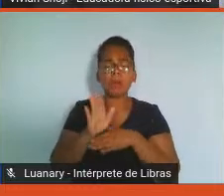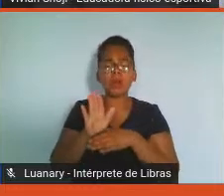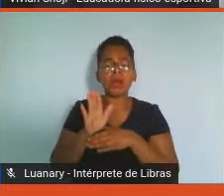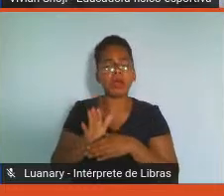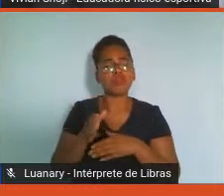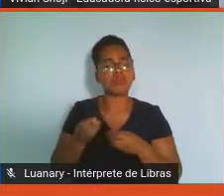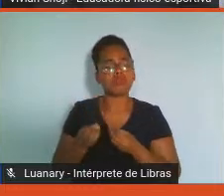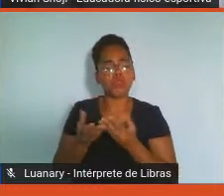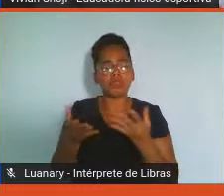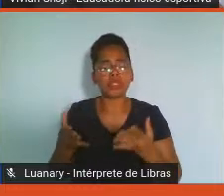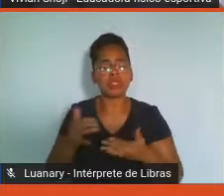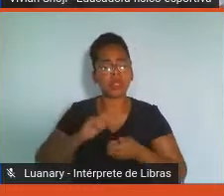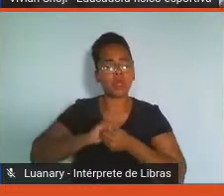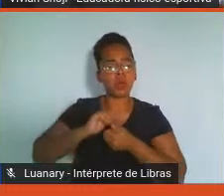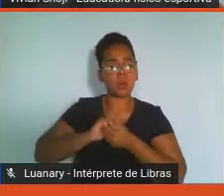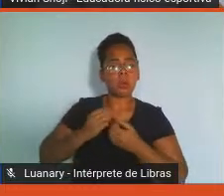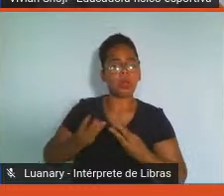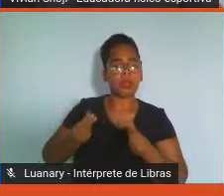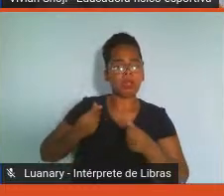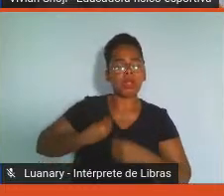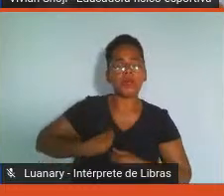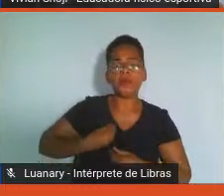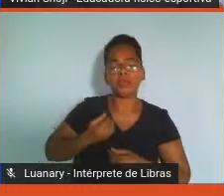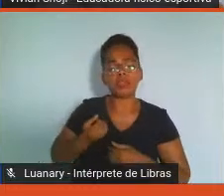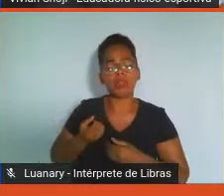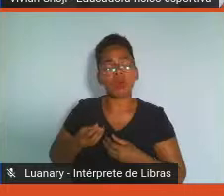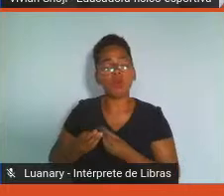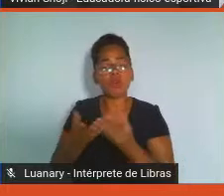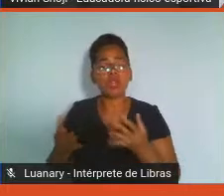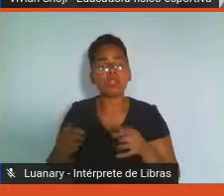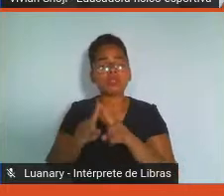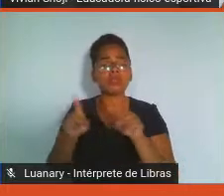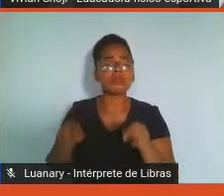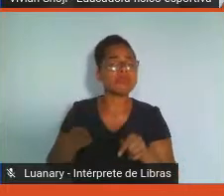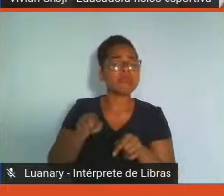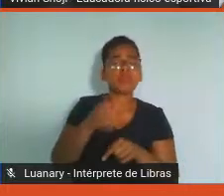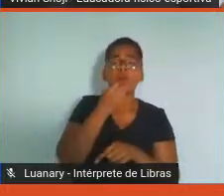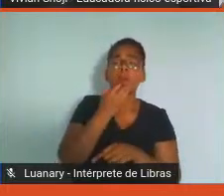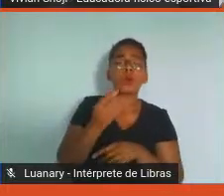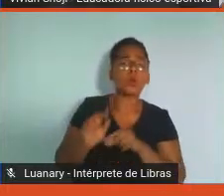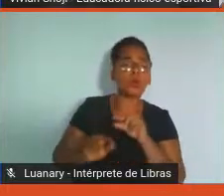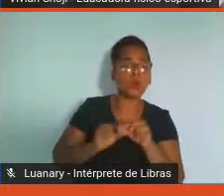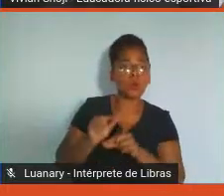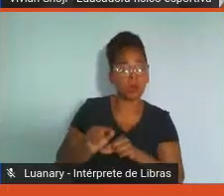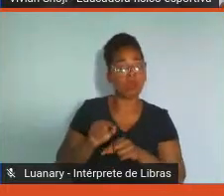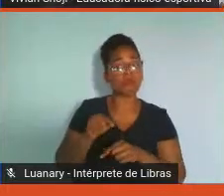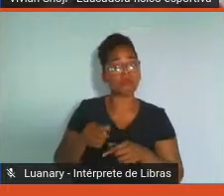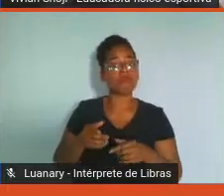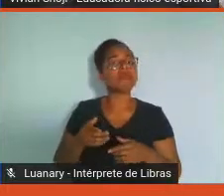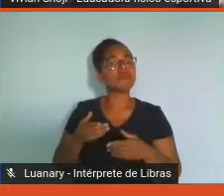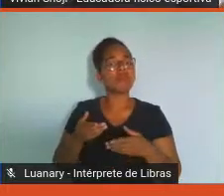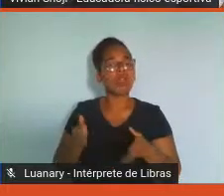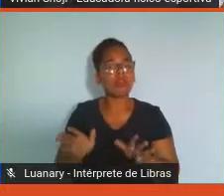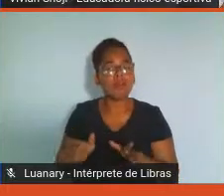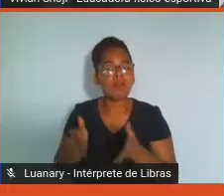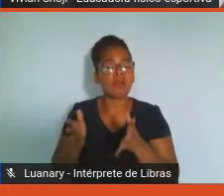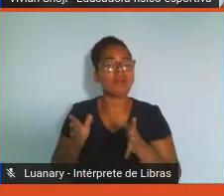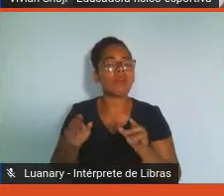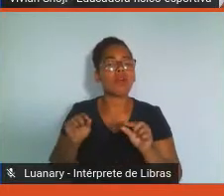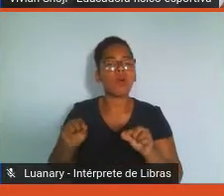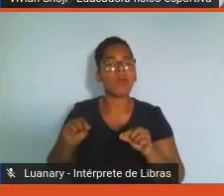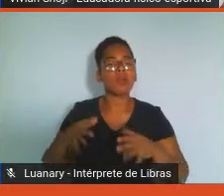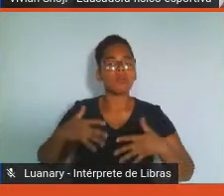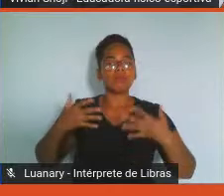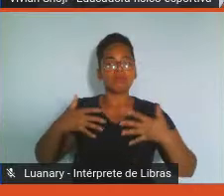A gente tem uma relação de bem-estar vinculada ao aumento de produtividade, da motivação, justamente porque, à medida